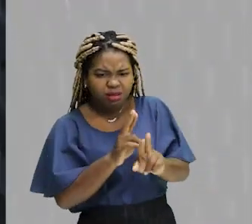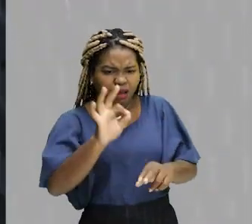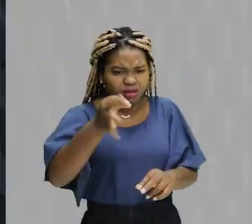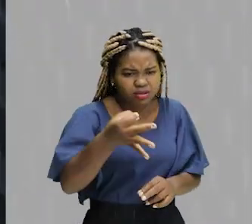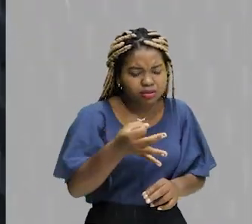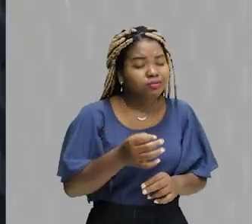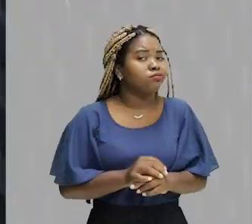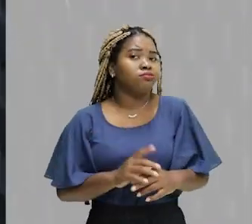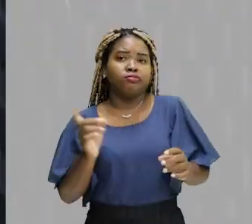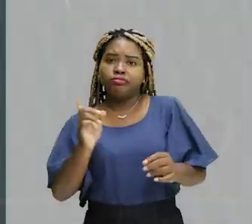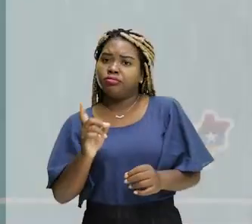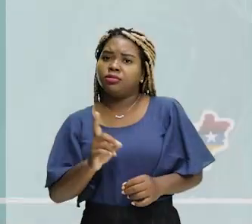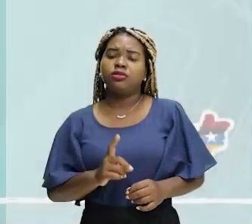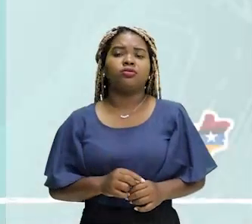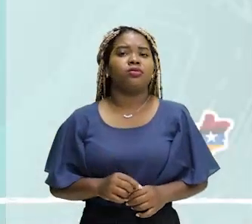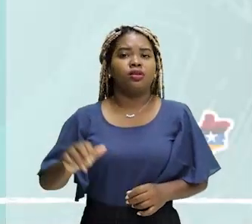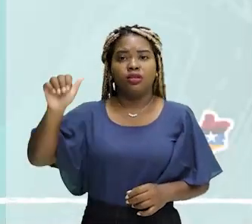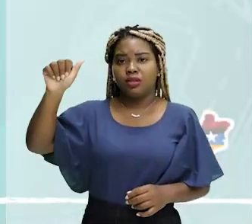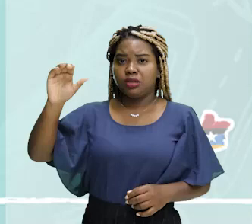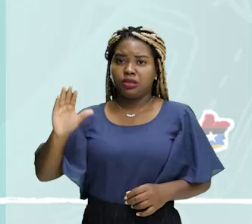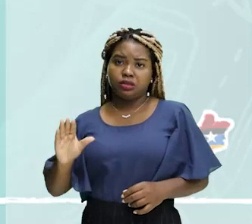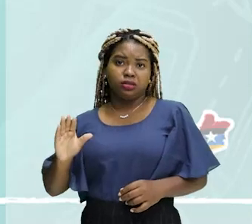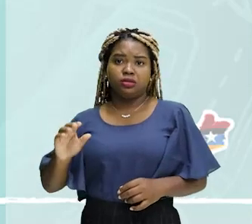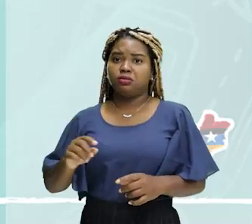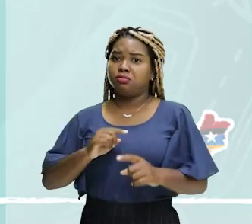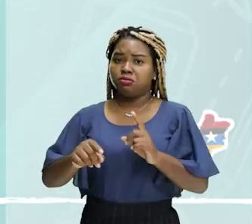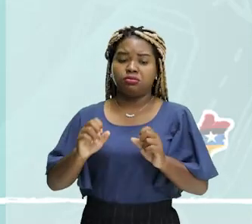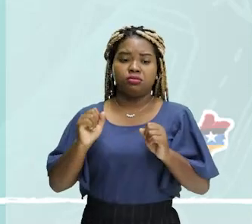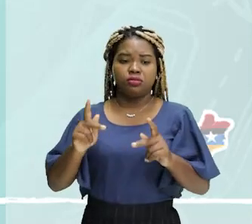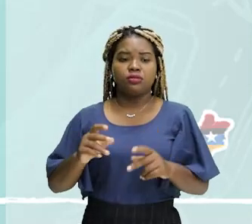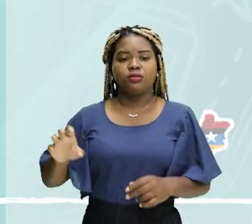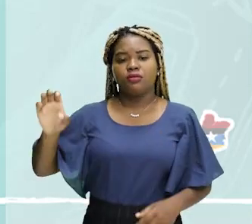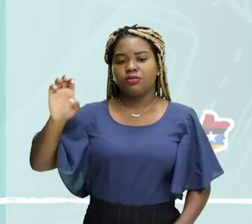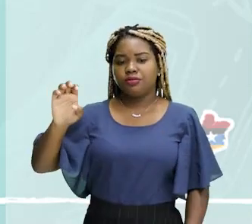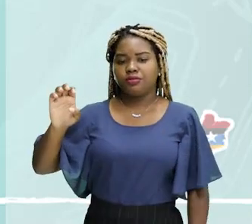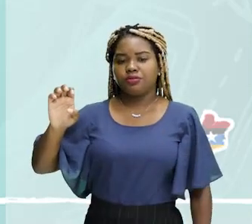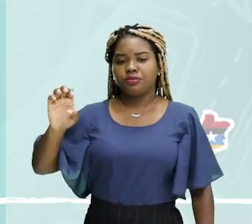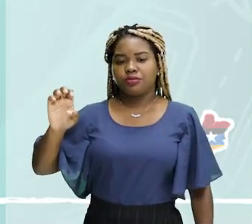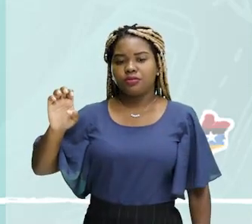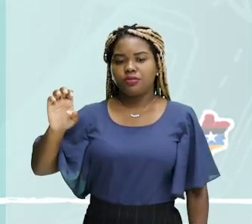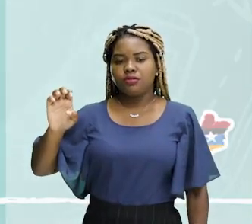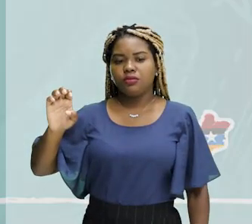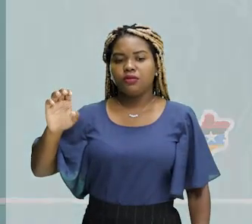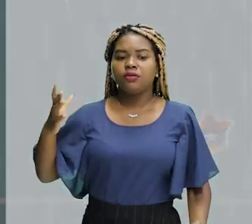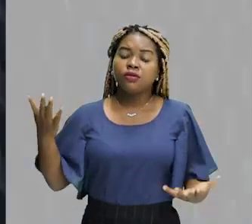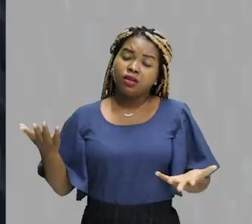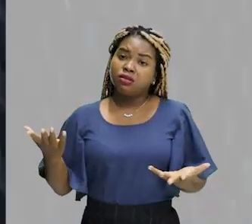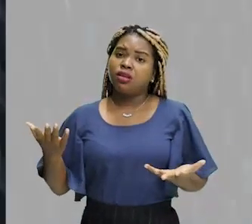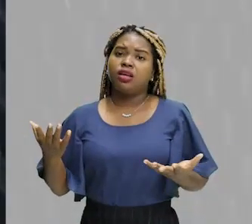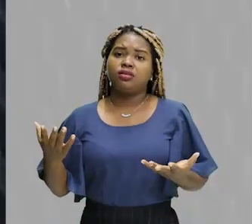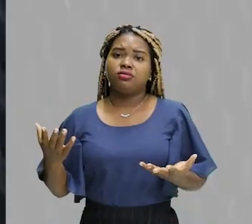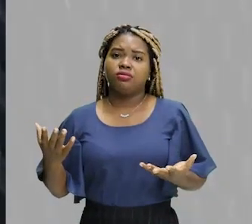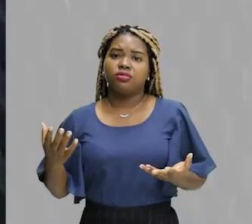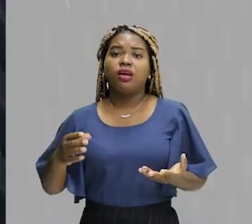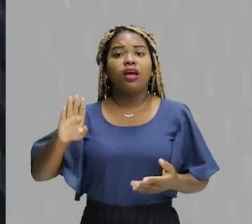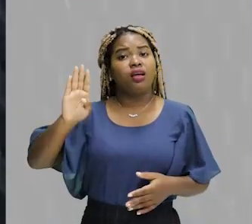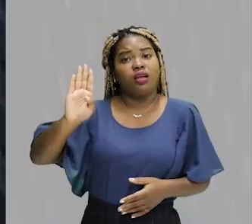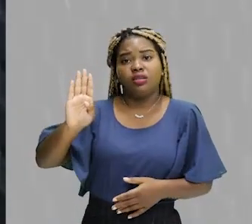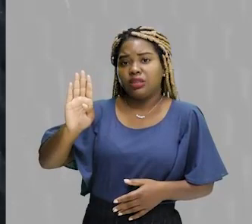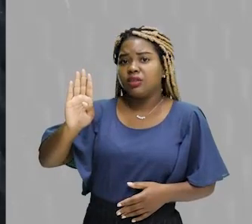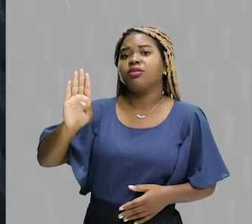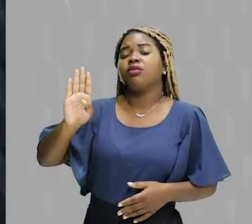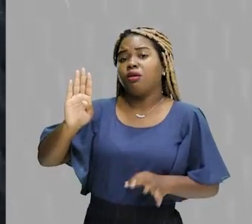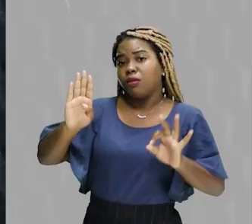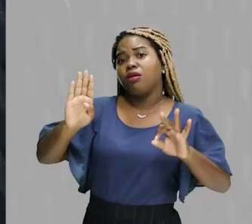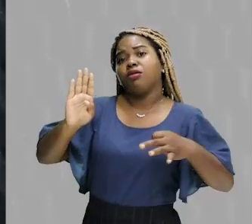C também não. Letra E. Nenhuma das alternativas está acima correta. Não, gente. A letra B aqui, ela vai